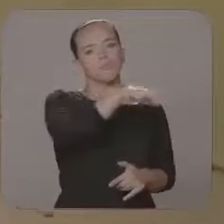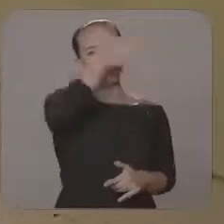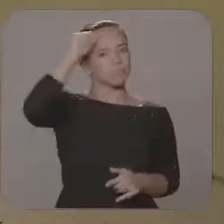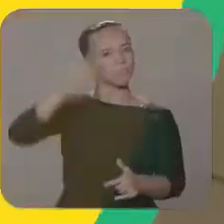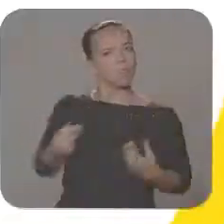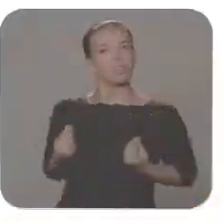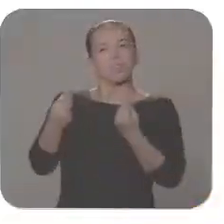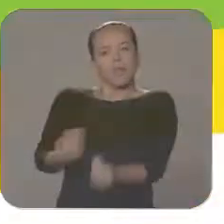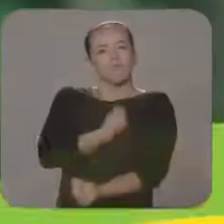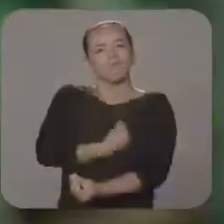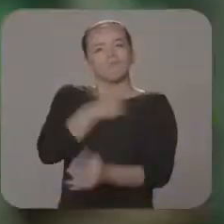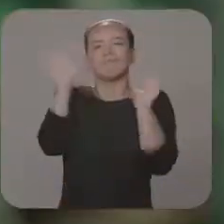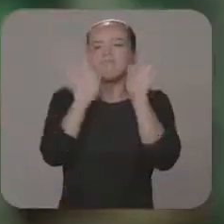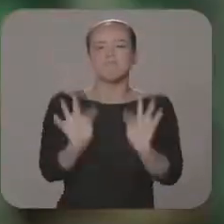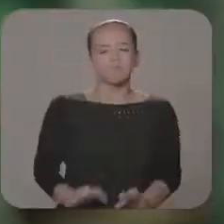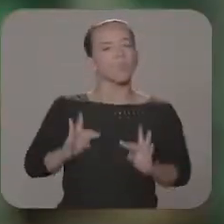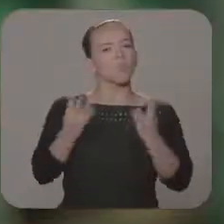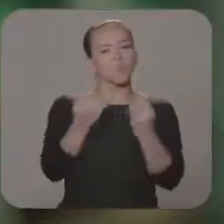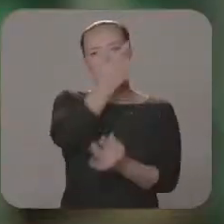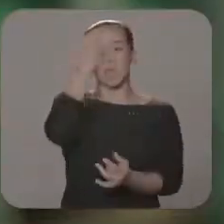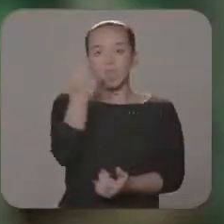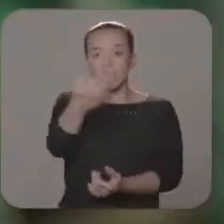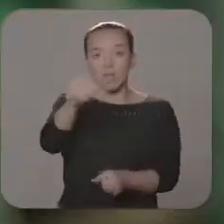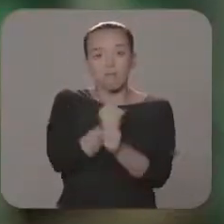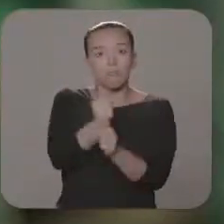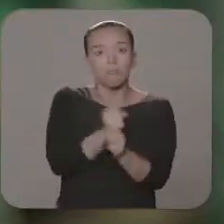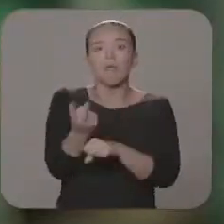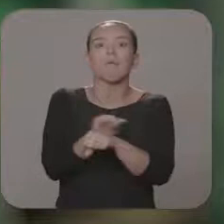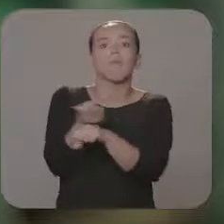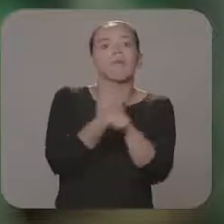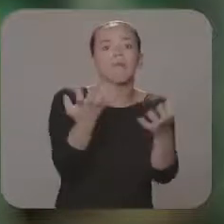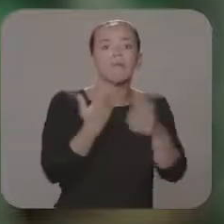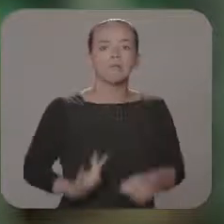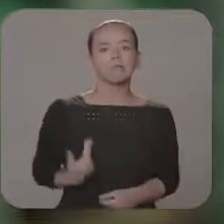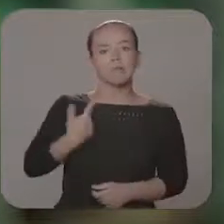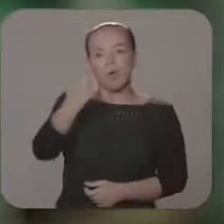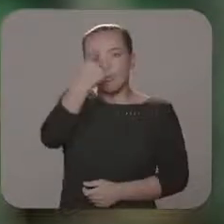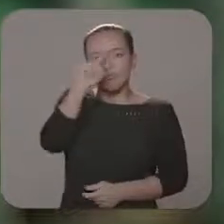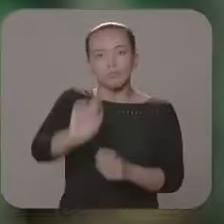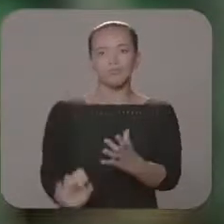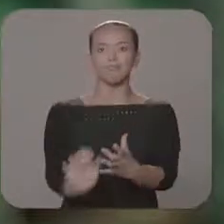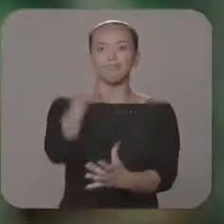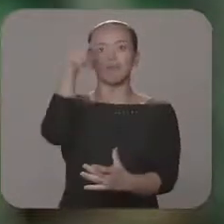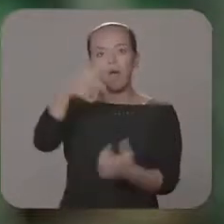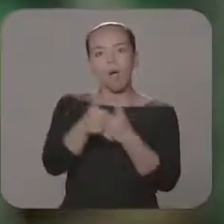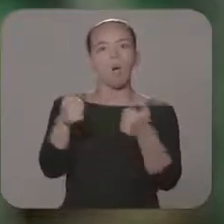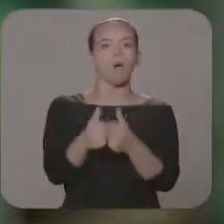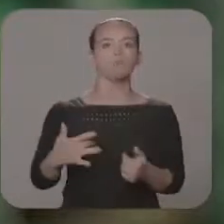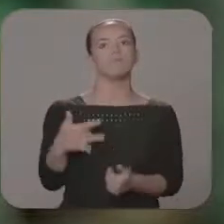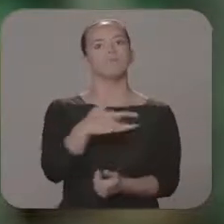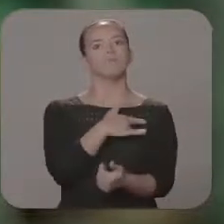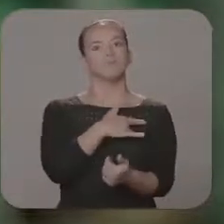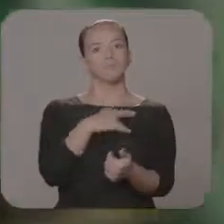paradas há anos. Ele é o governador que teve a sensibilidade de nomear um servidor de carreira pela primeira vez para